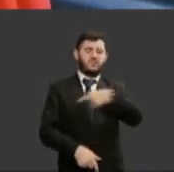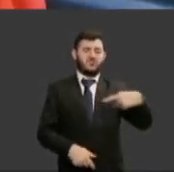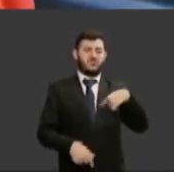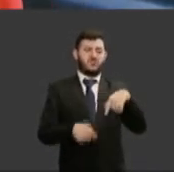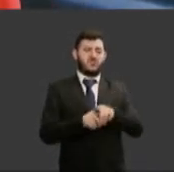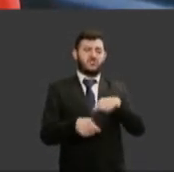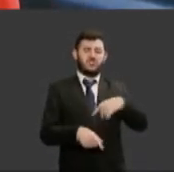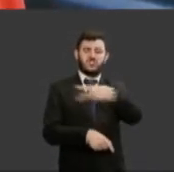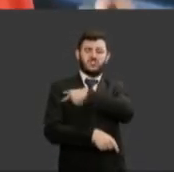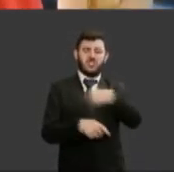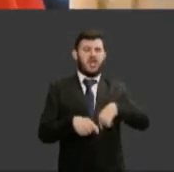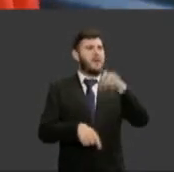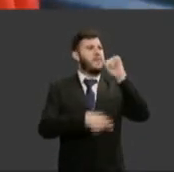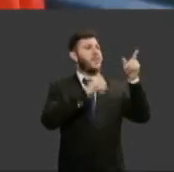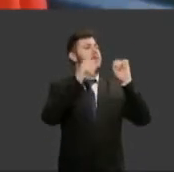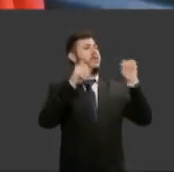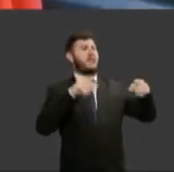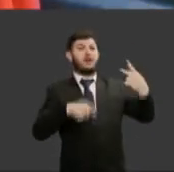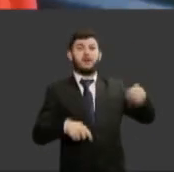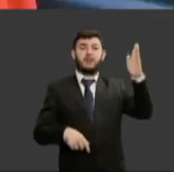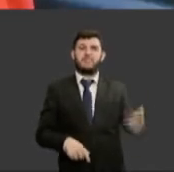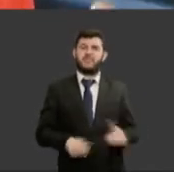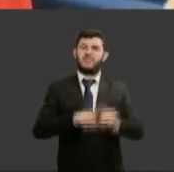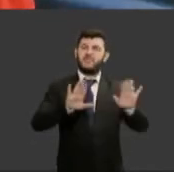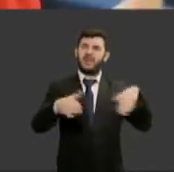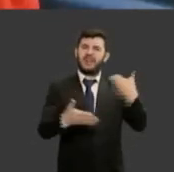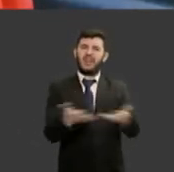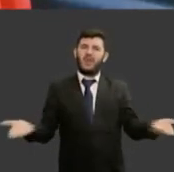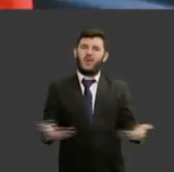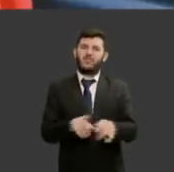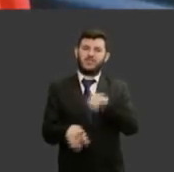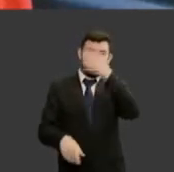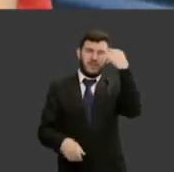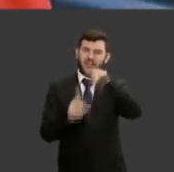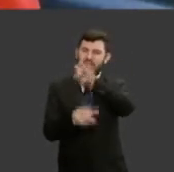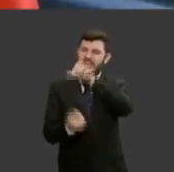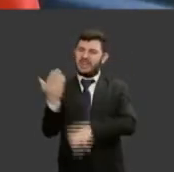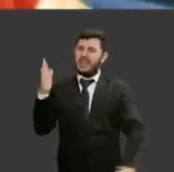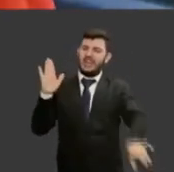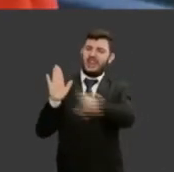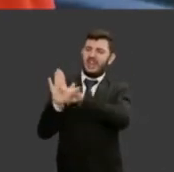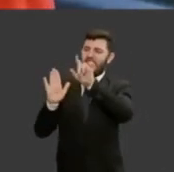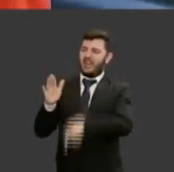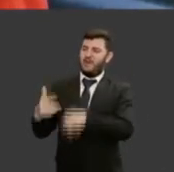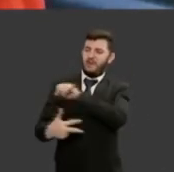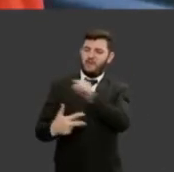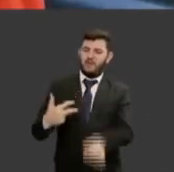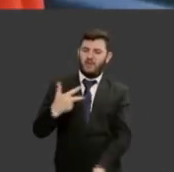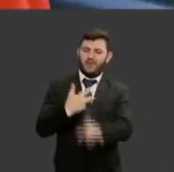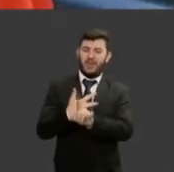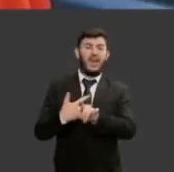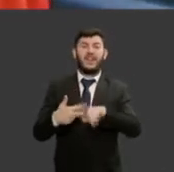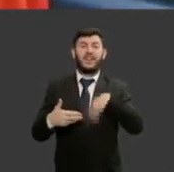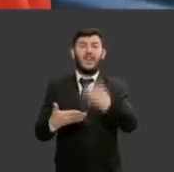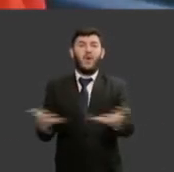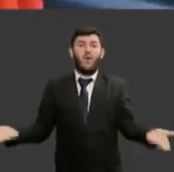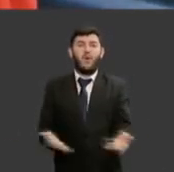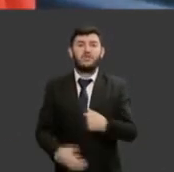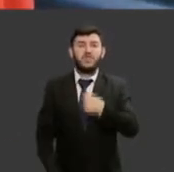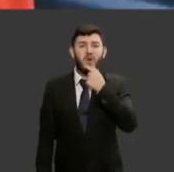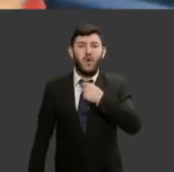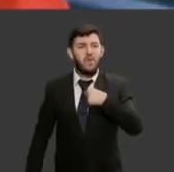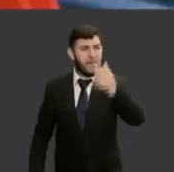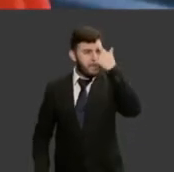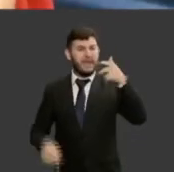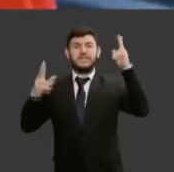nosso legislador ele ainda é homem e assim como tal ele pensa como homem o que significa